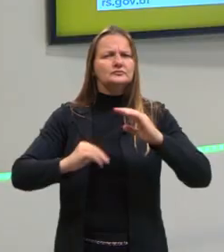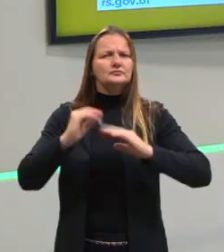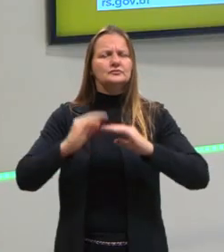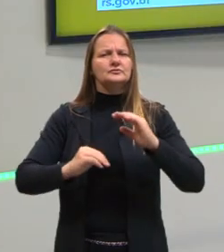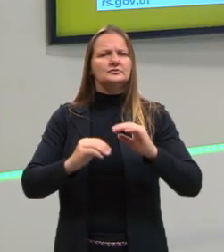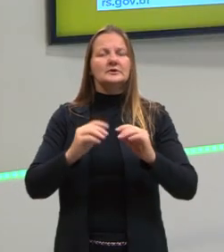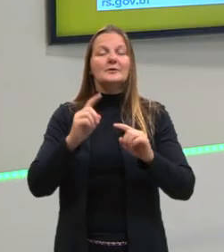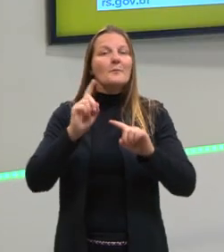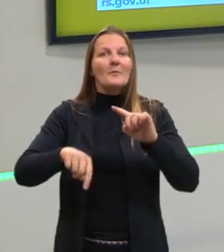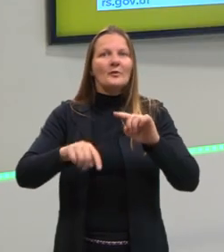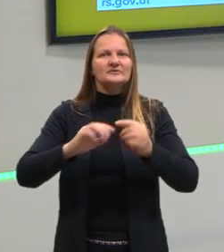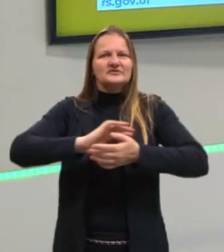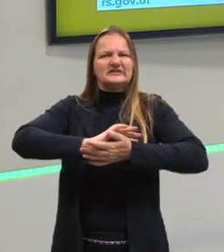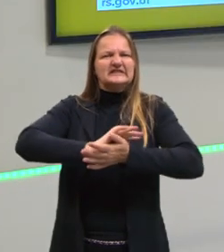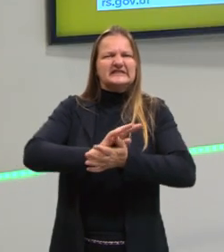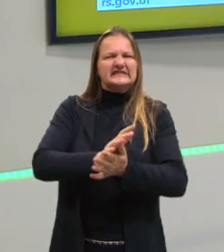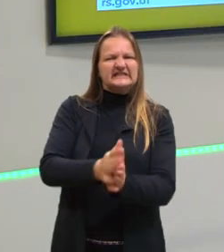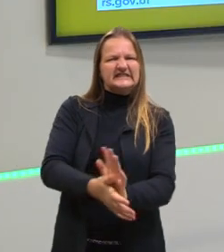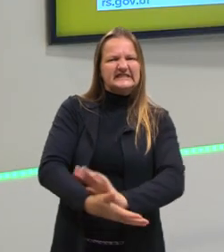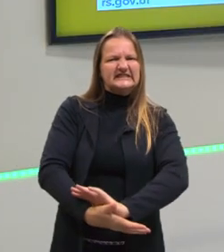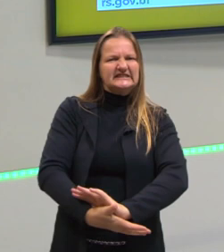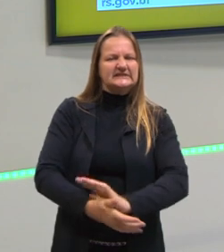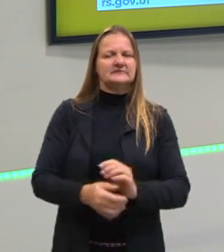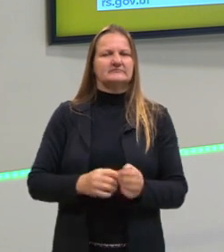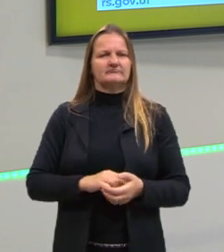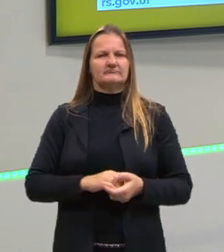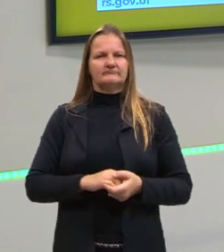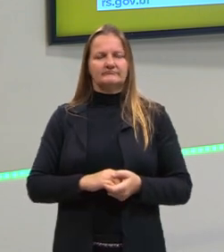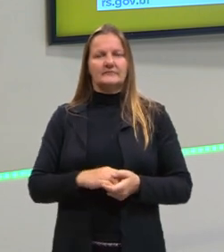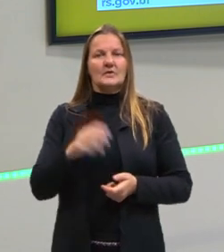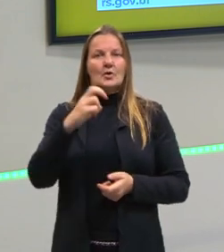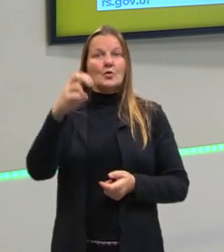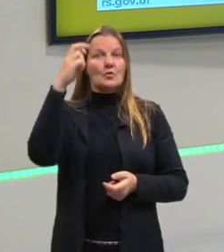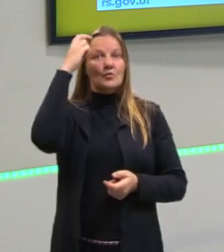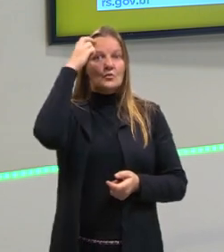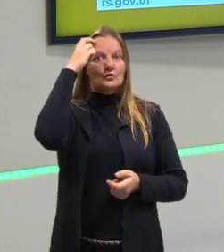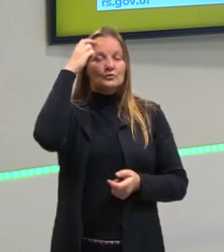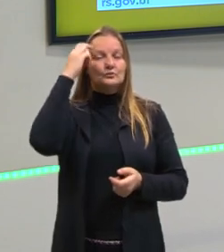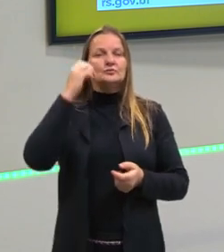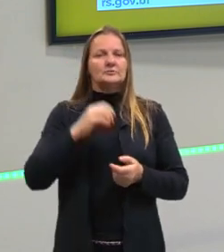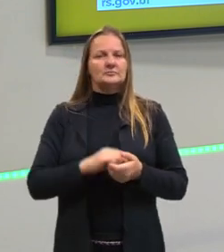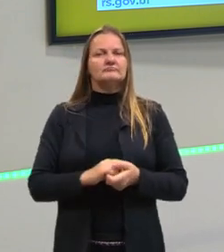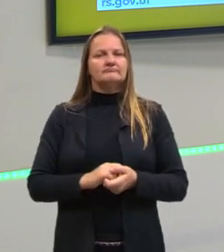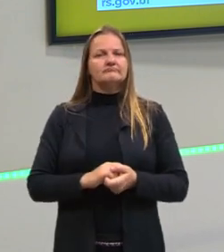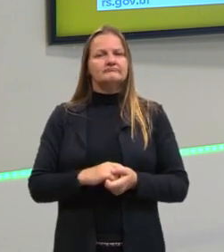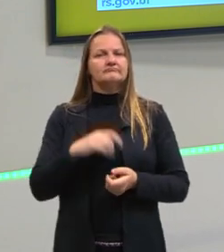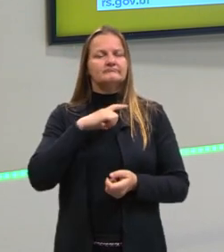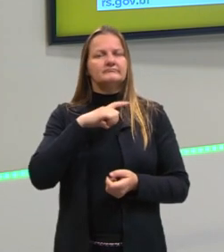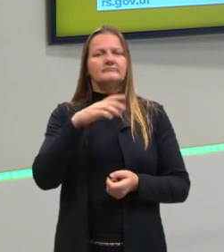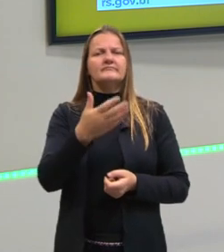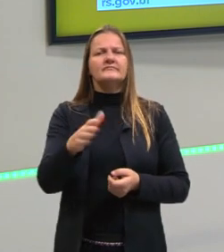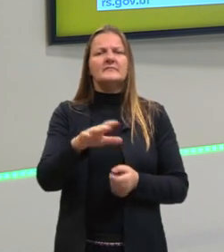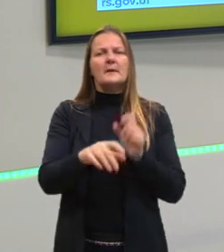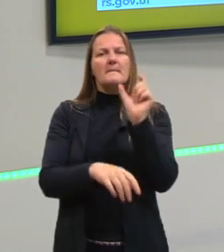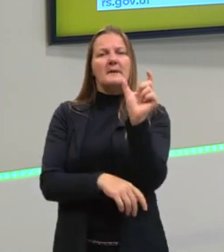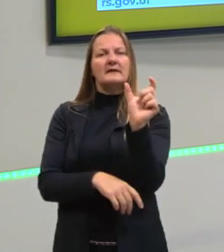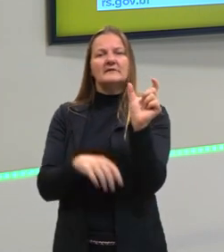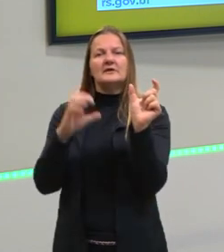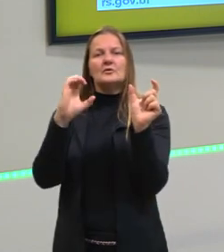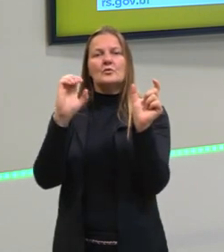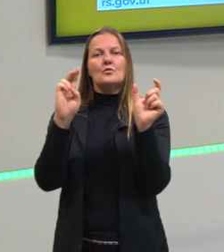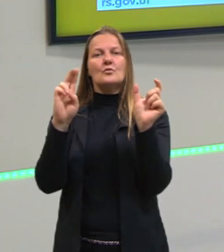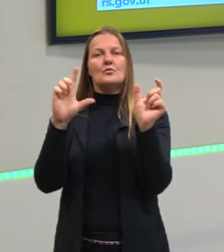não destruir. Isso não é cultura. A cultura, por isso que nós temos, muitas vezes, apenas a palavra cultura,